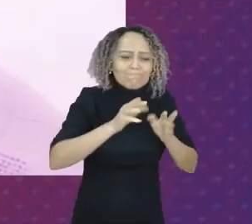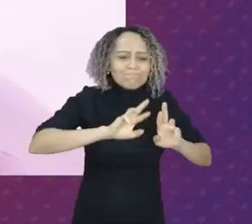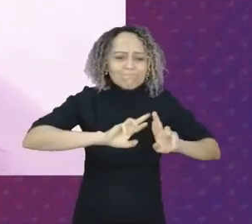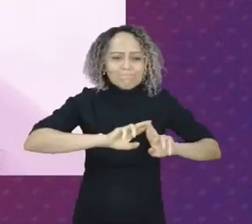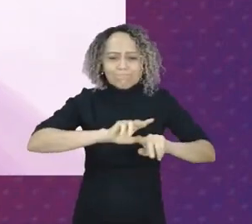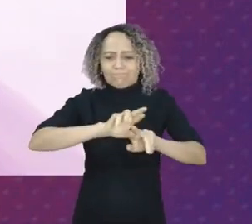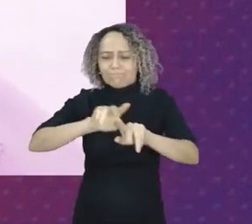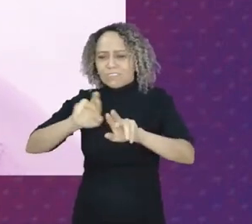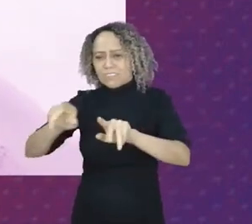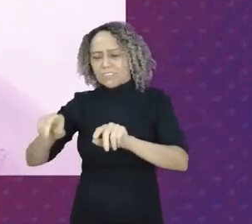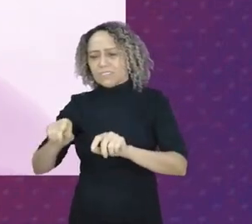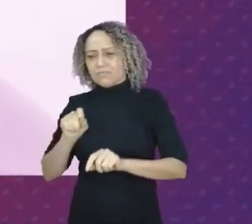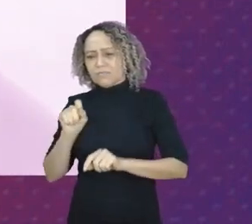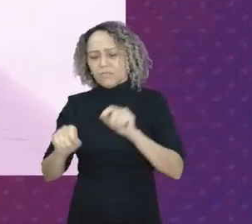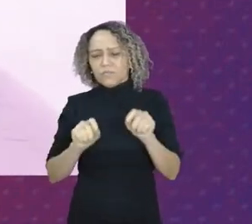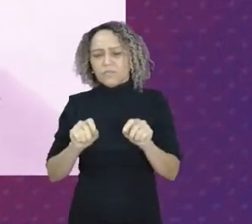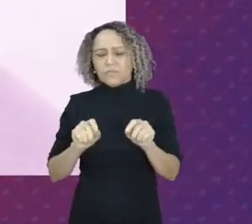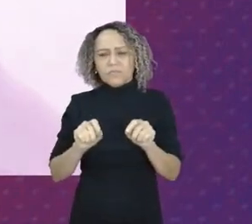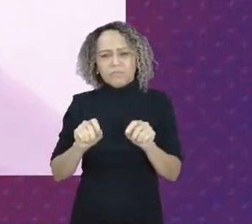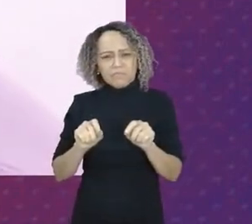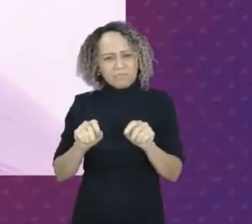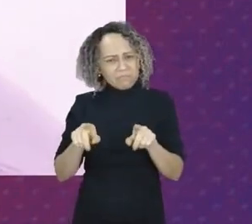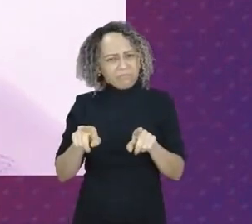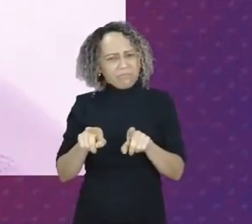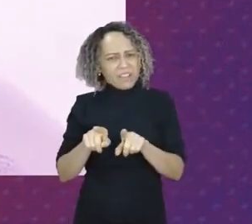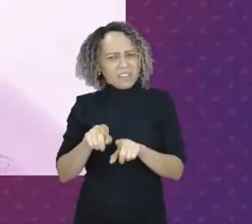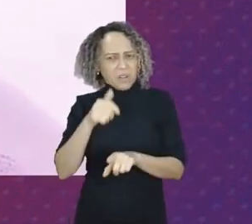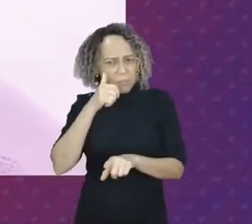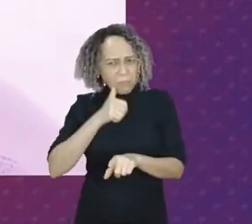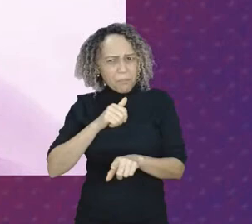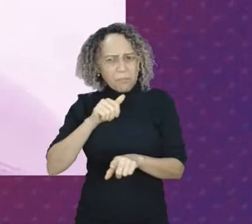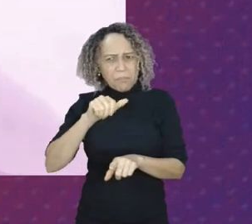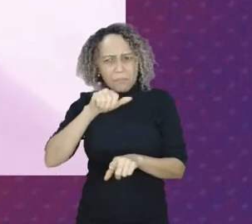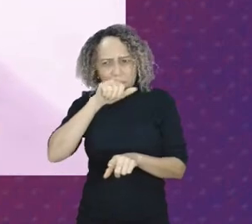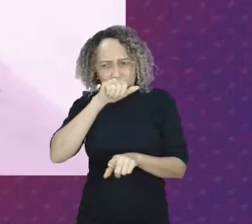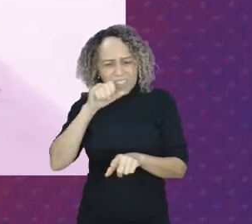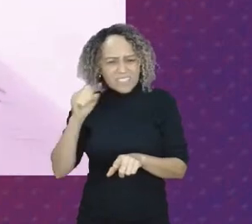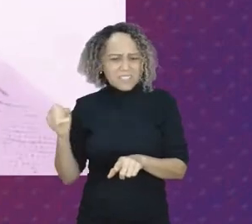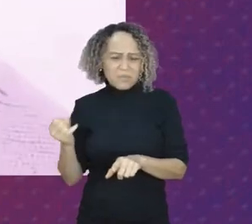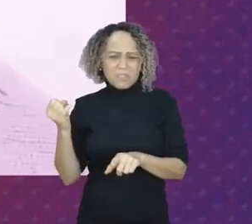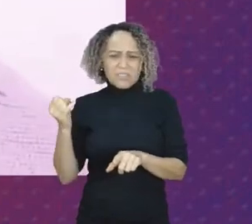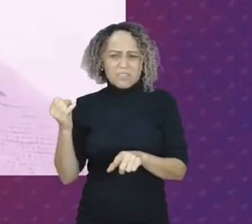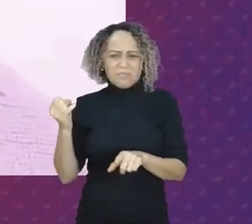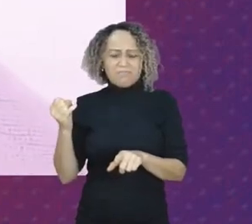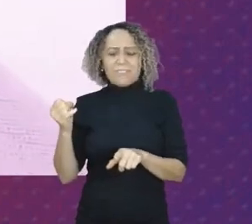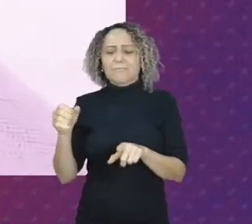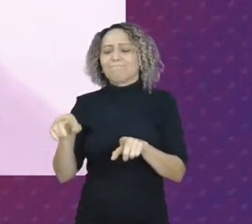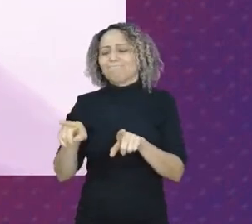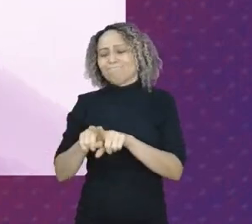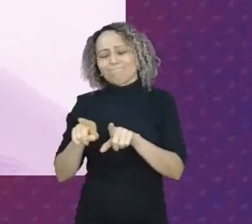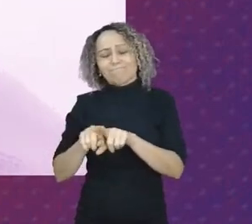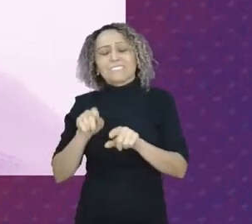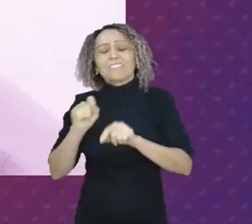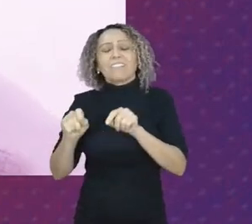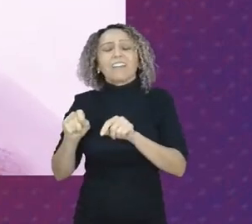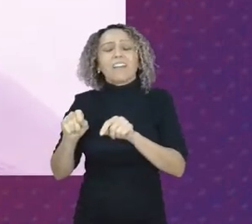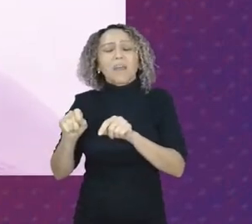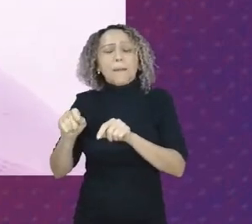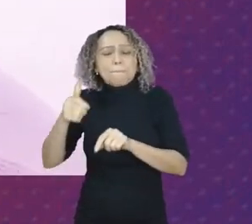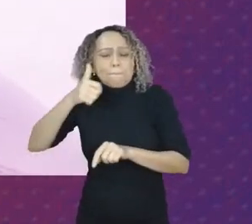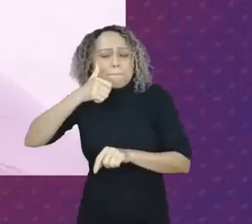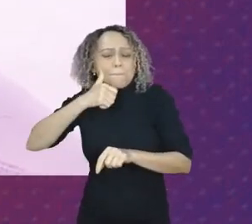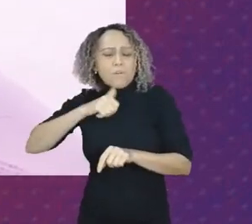Mas para além de ser mãe, ser mulher, não necessariamente tenha que ser mãe, mas eu